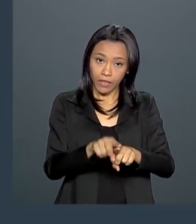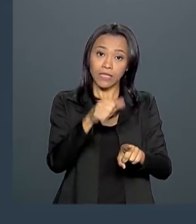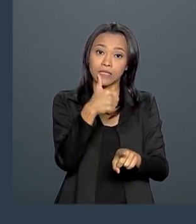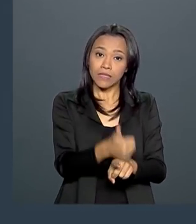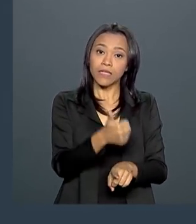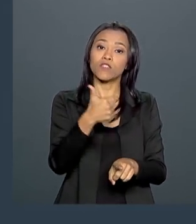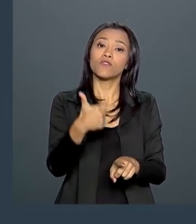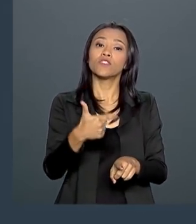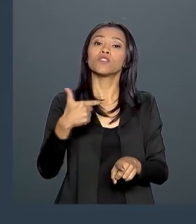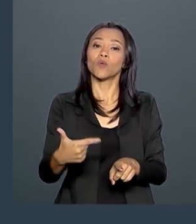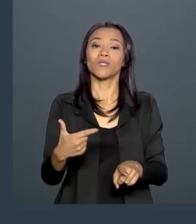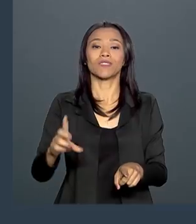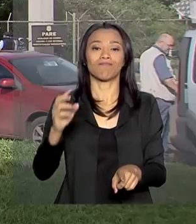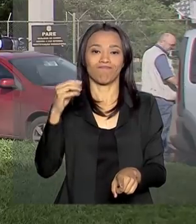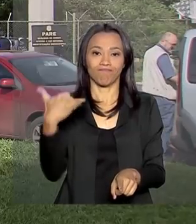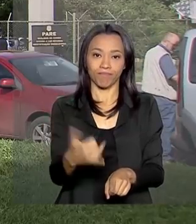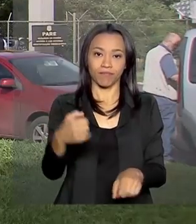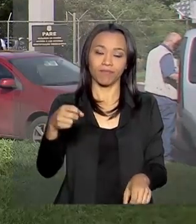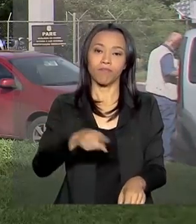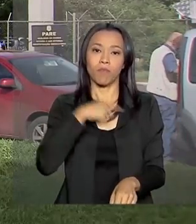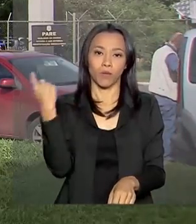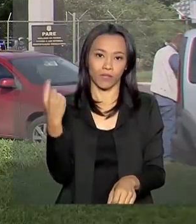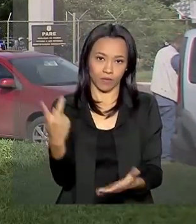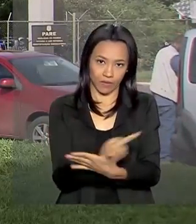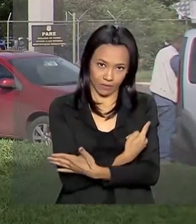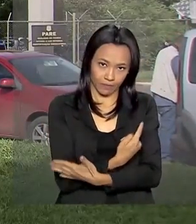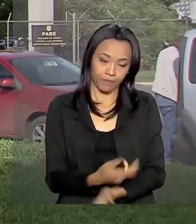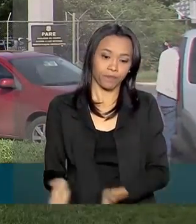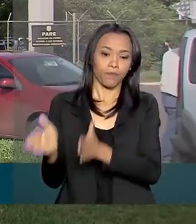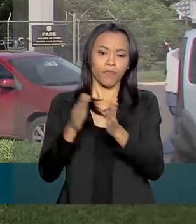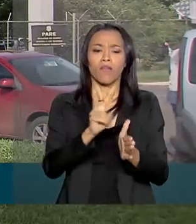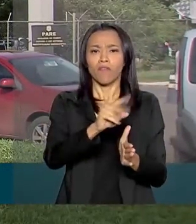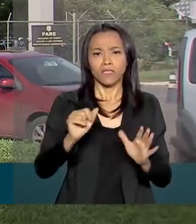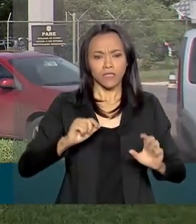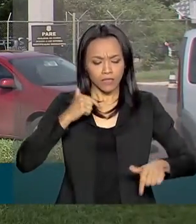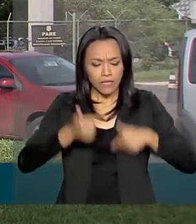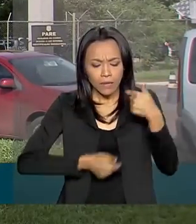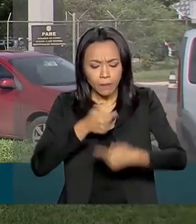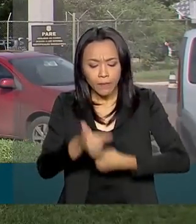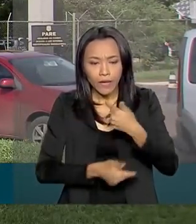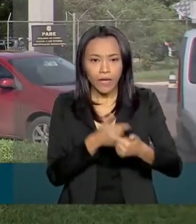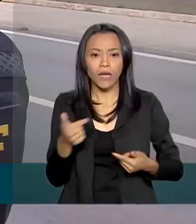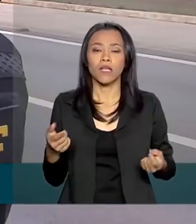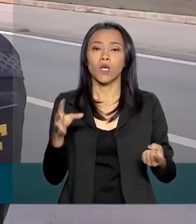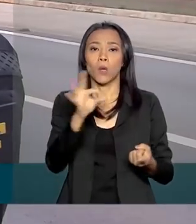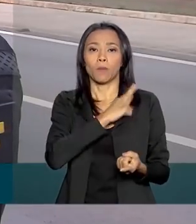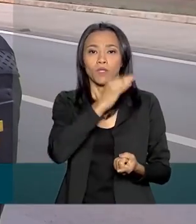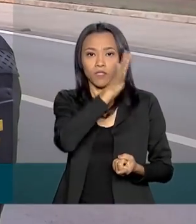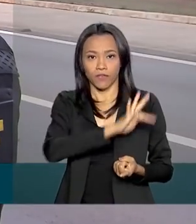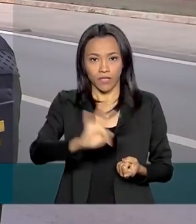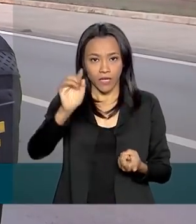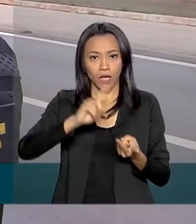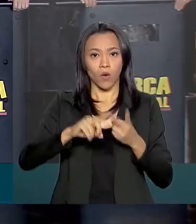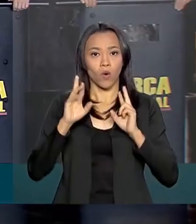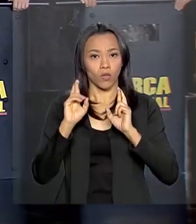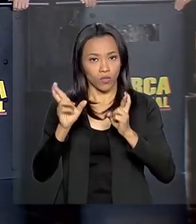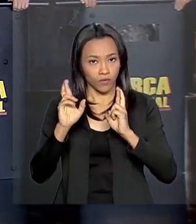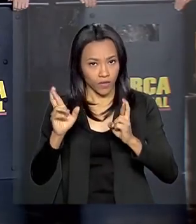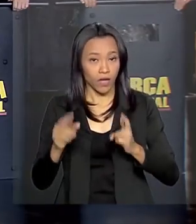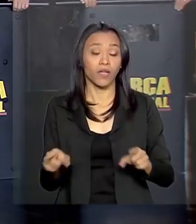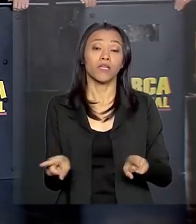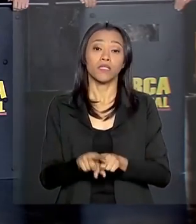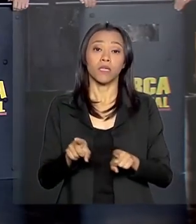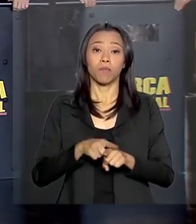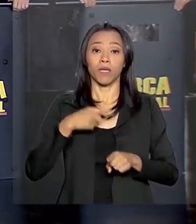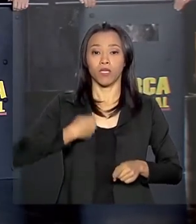122 homicídios. Vão ser realizadas ações conjugadas das Polícias Federal e Rodoviária Federal, além